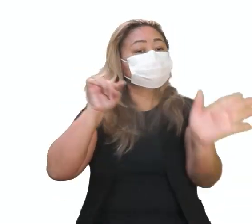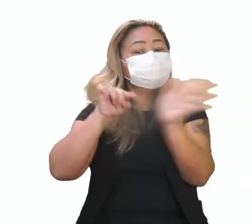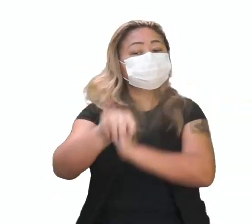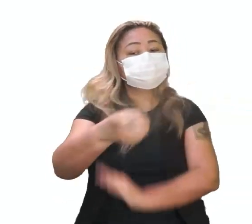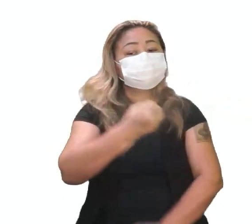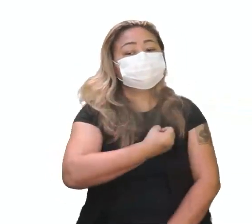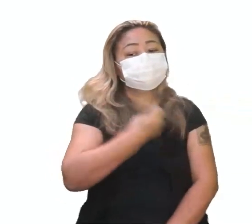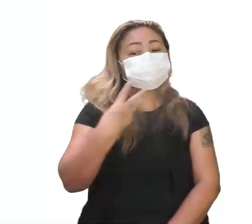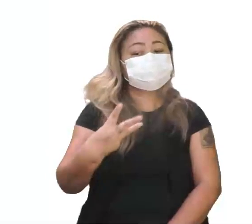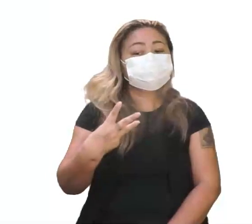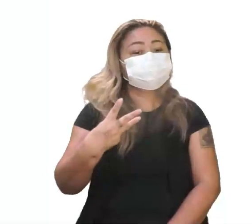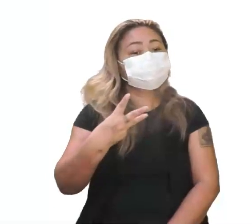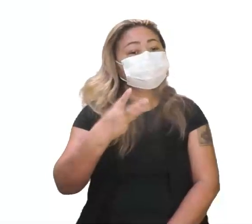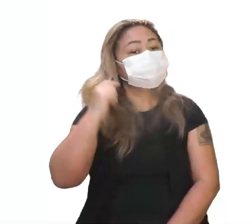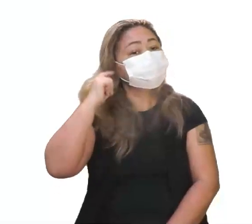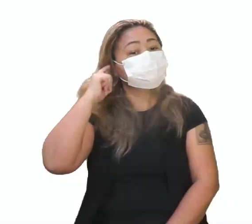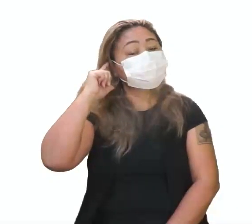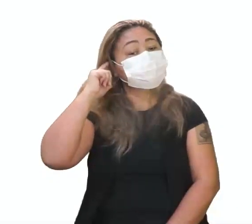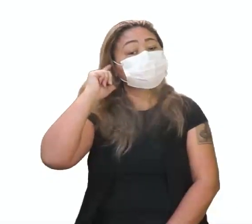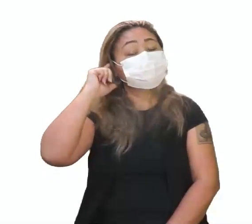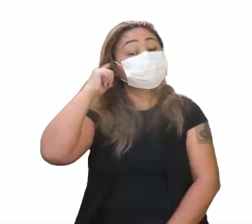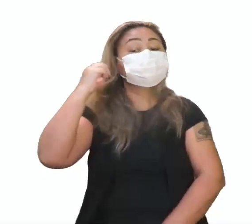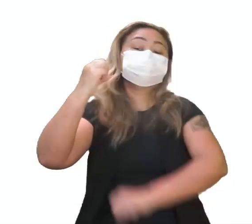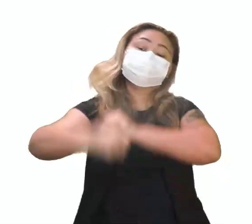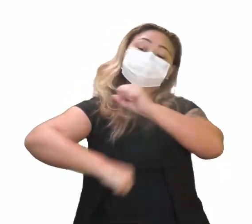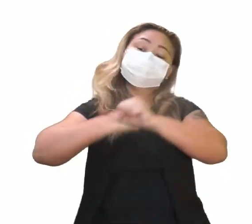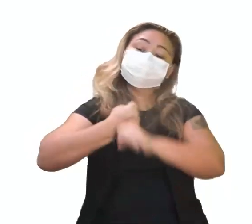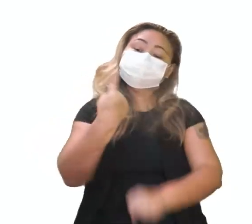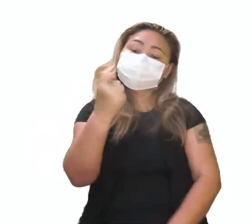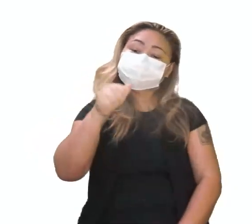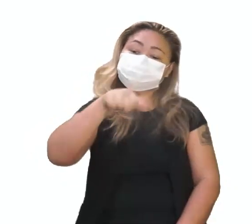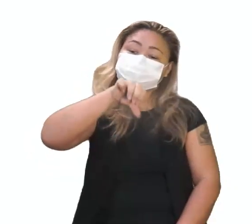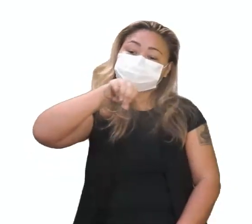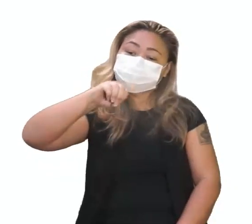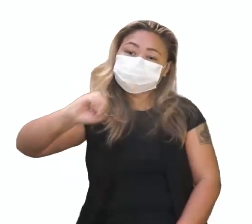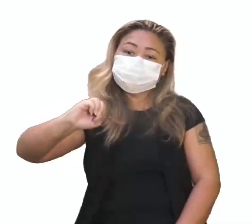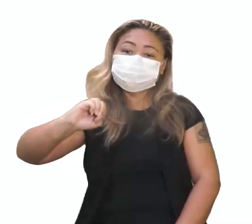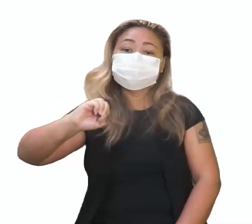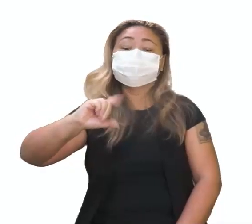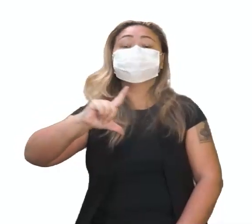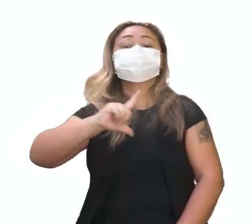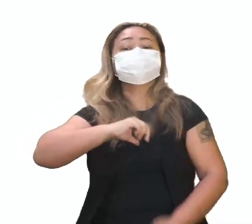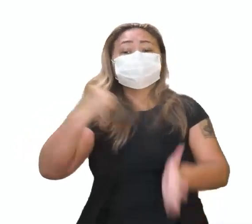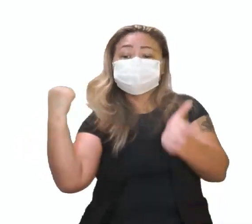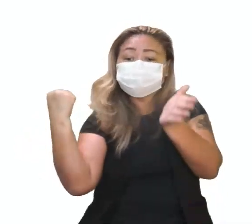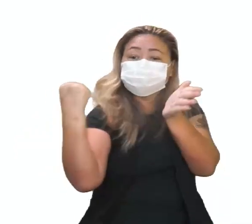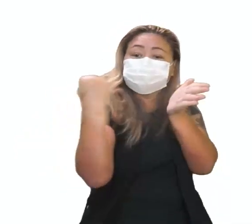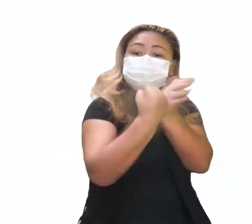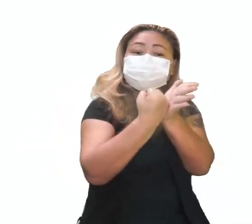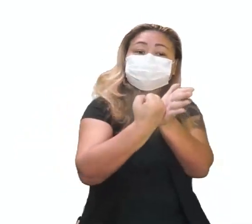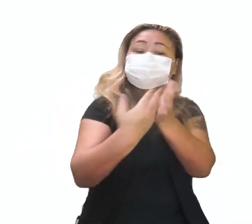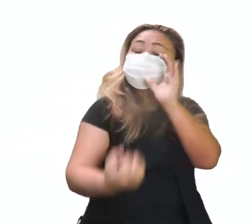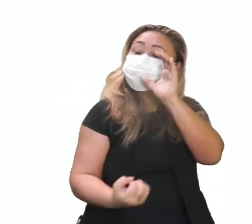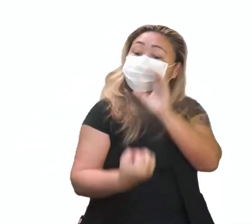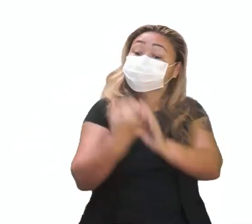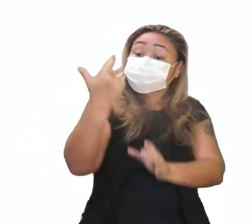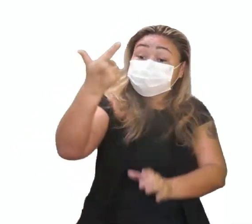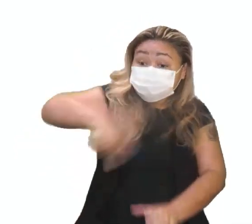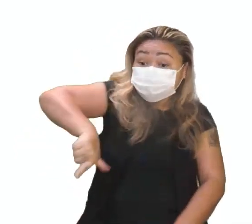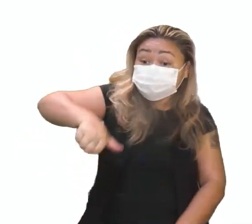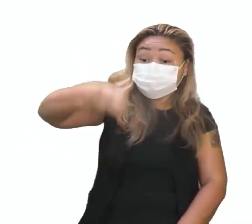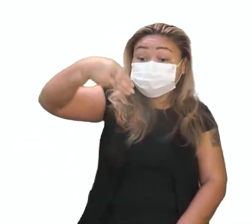de número 3. O ano de 1900 marcou a redescoberta de Mendel.